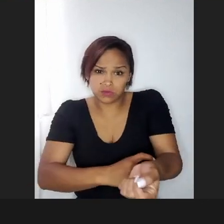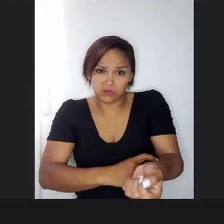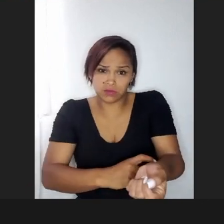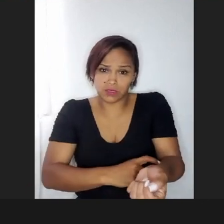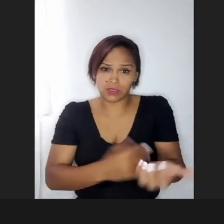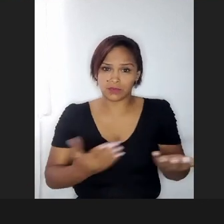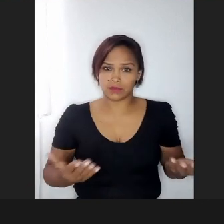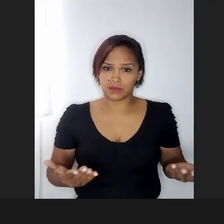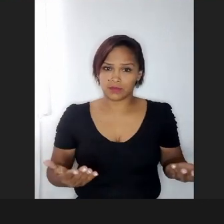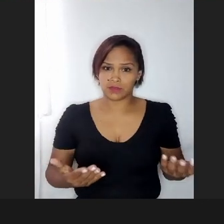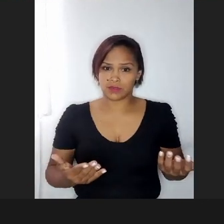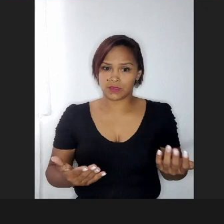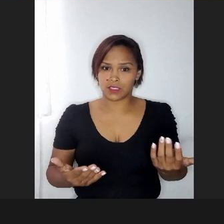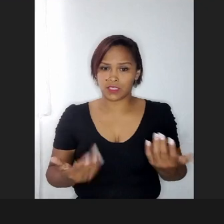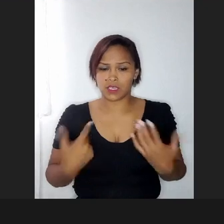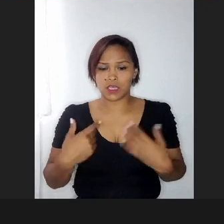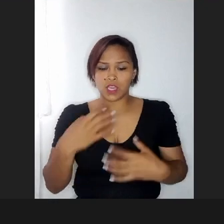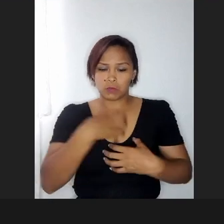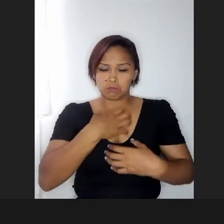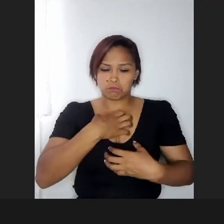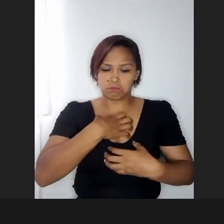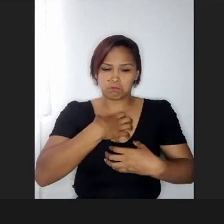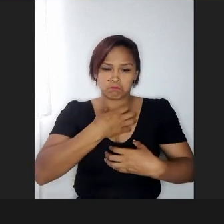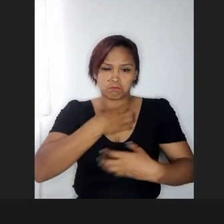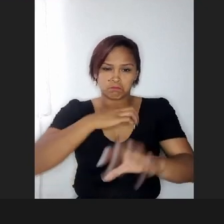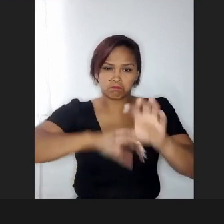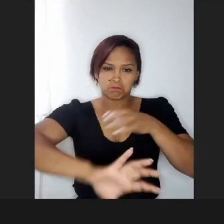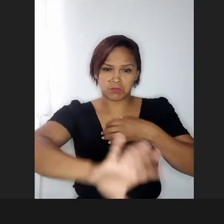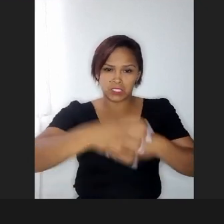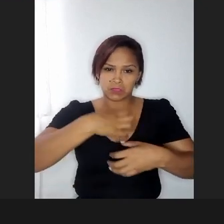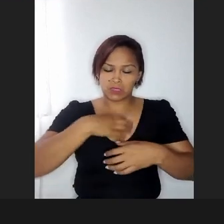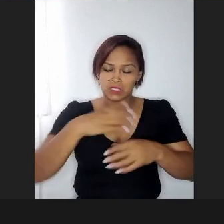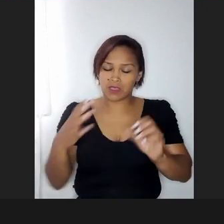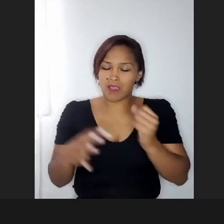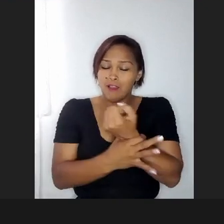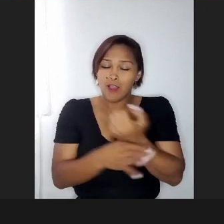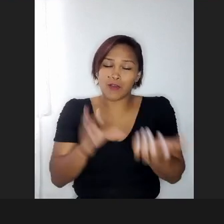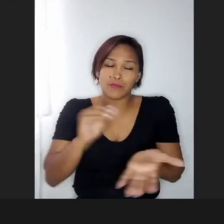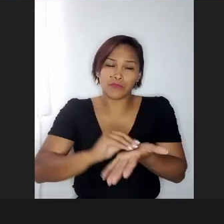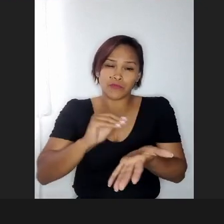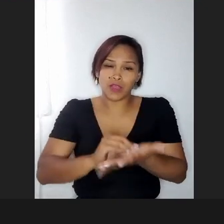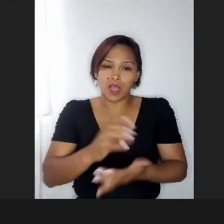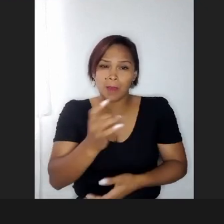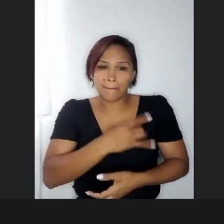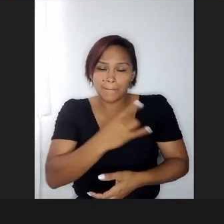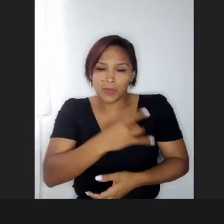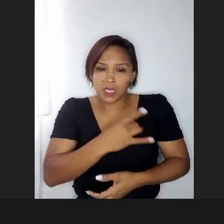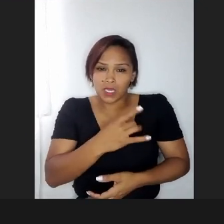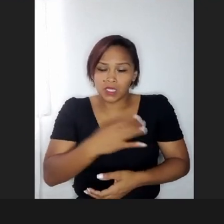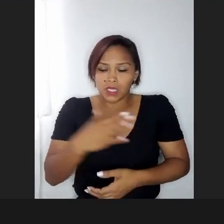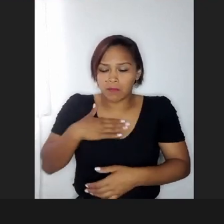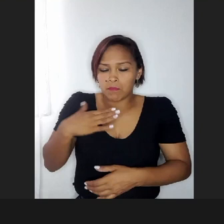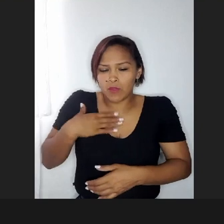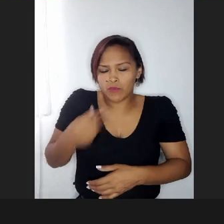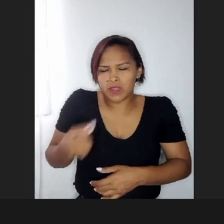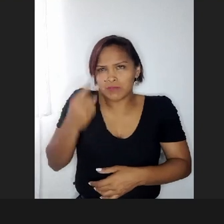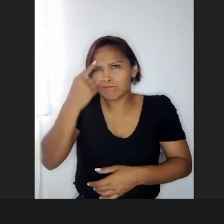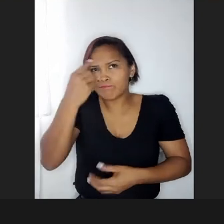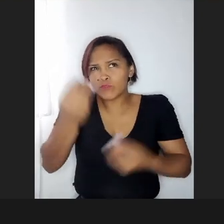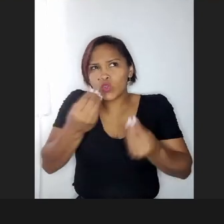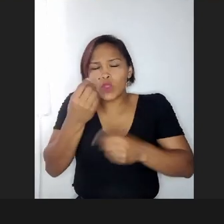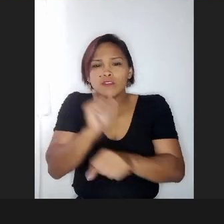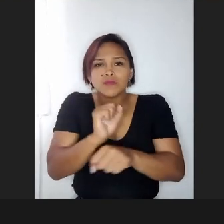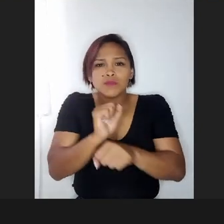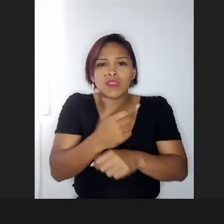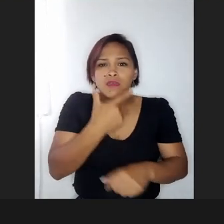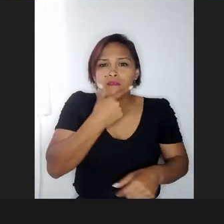e eu passo isso para eles, eu passo muita insegurança, muito medo, meu filho, ele pensa, eu não sei o que esperar da minha mãe,